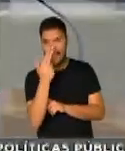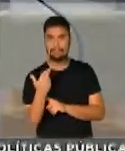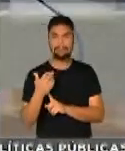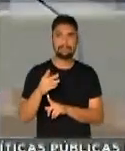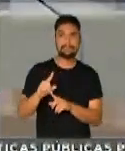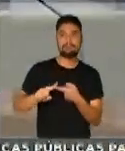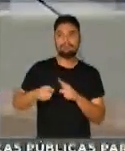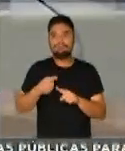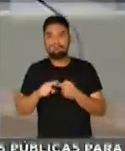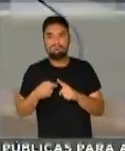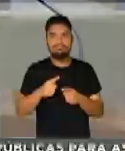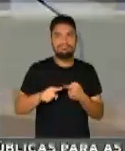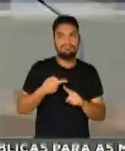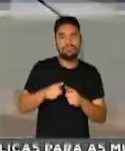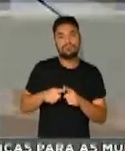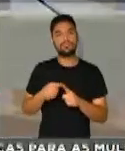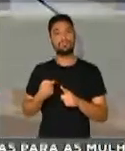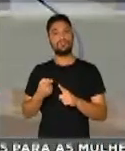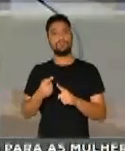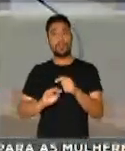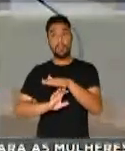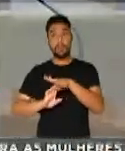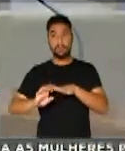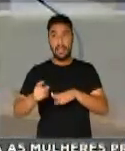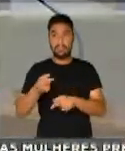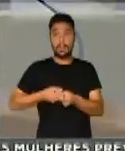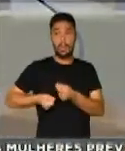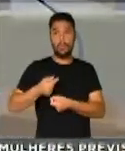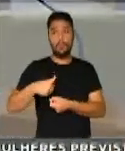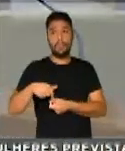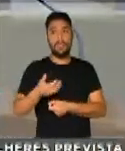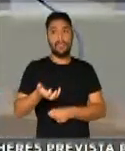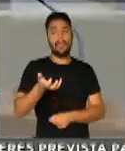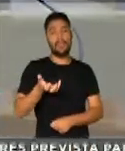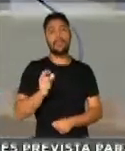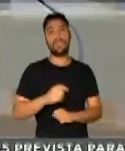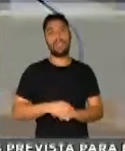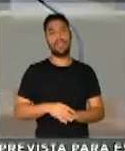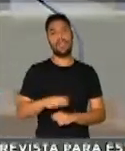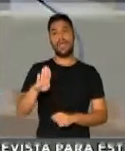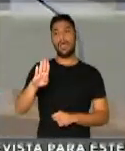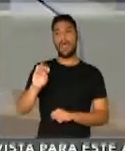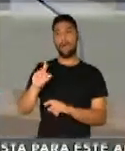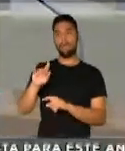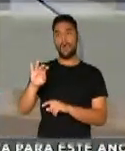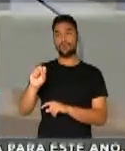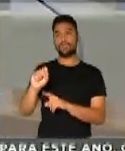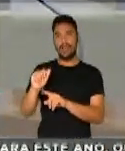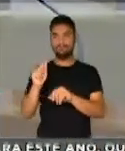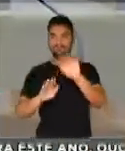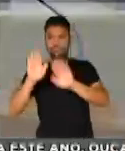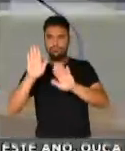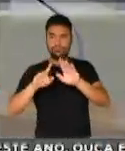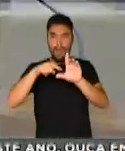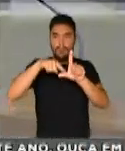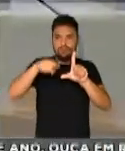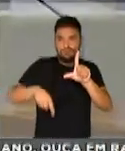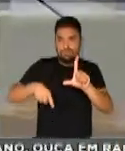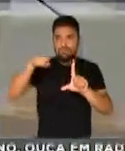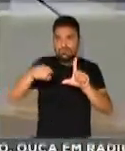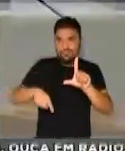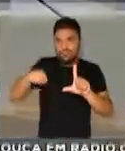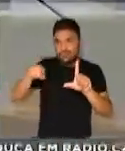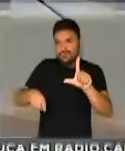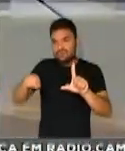especuladores financeiros para dizer que a bolsa cai ou a bolsa sobe conforme os